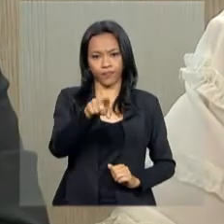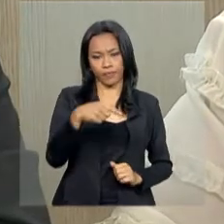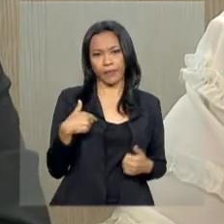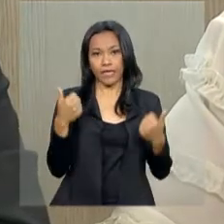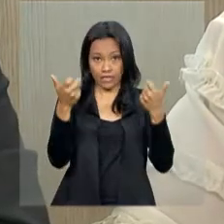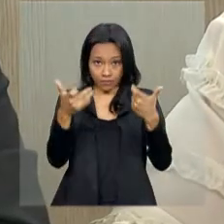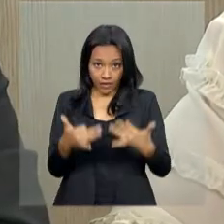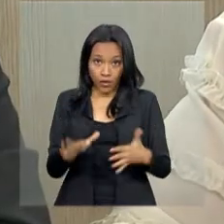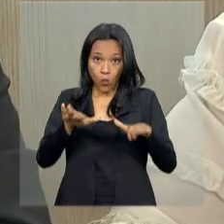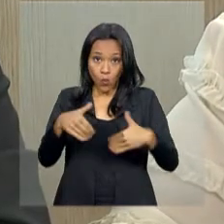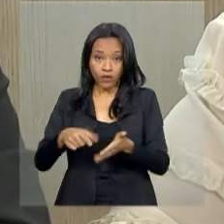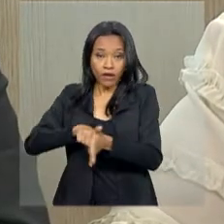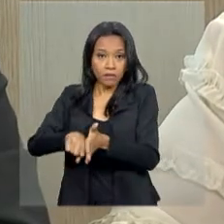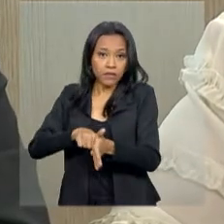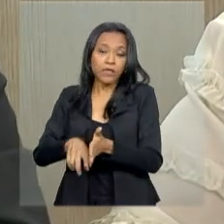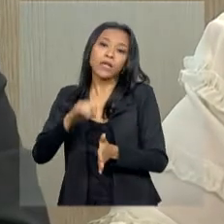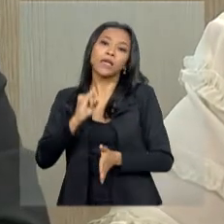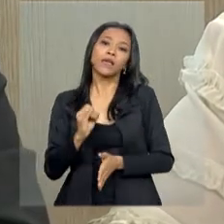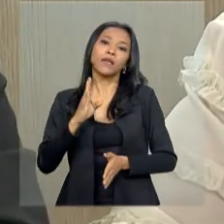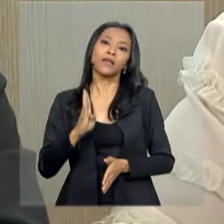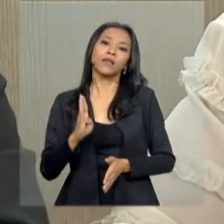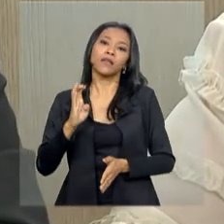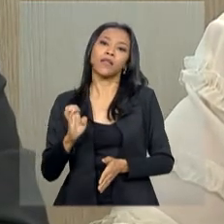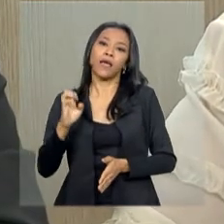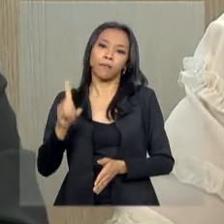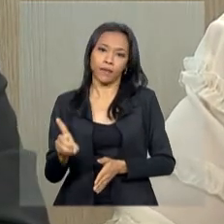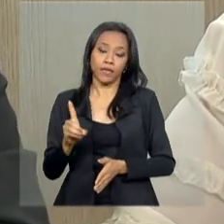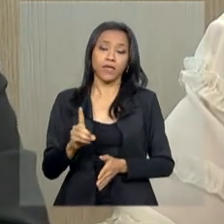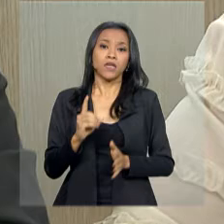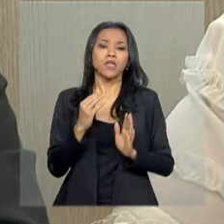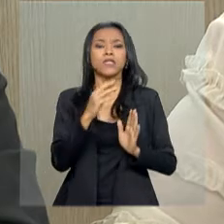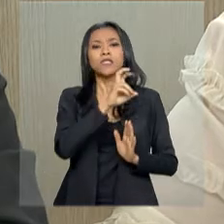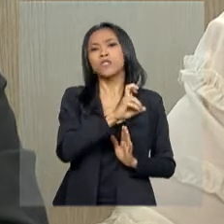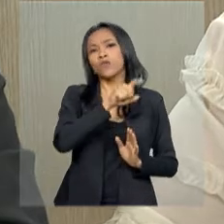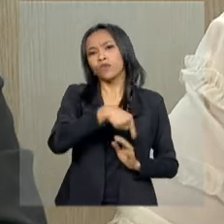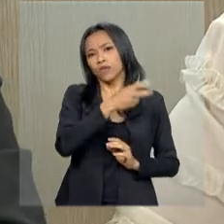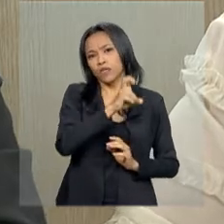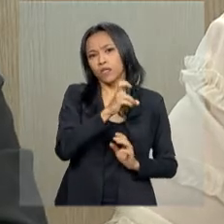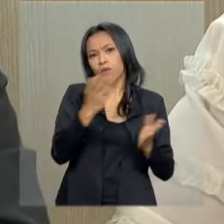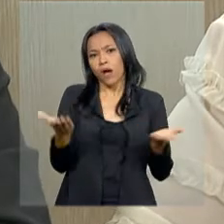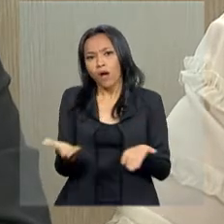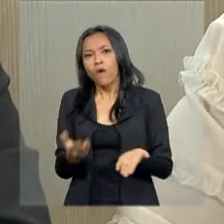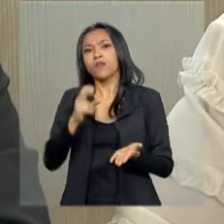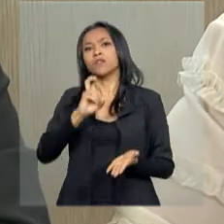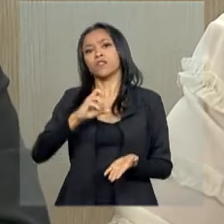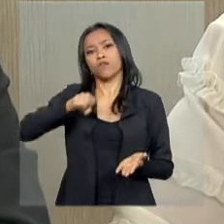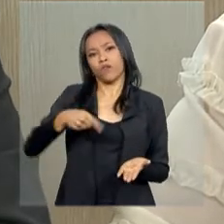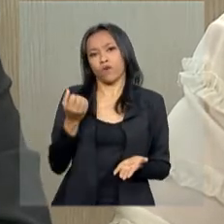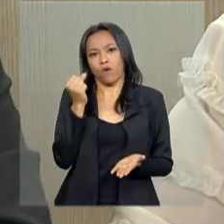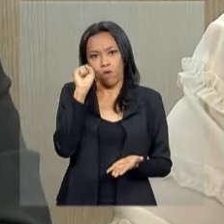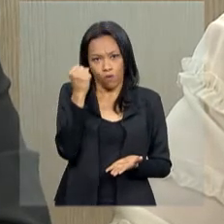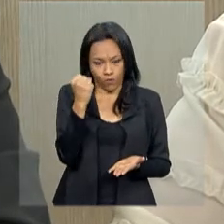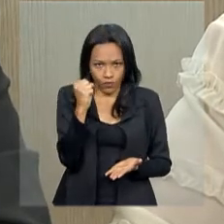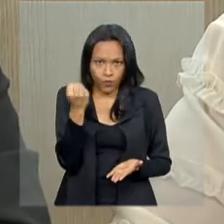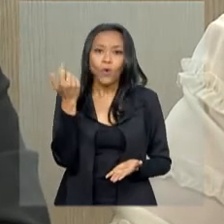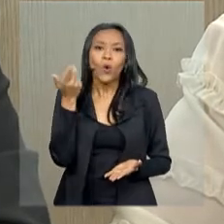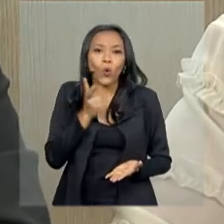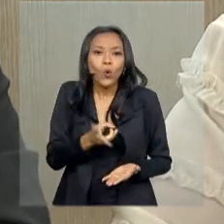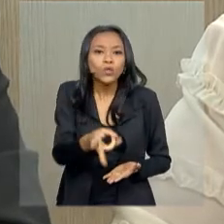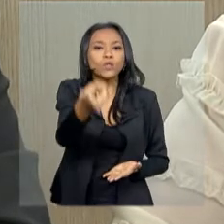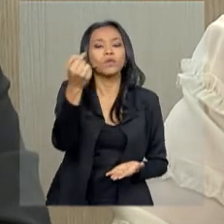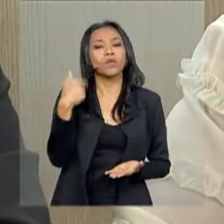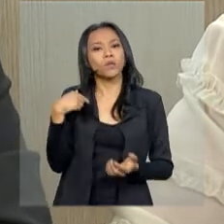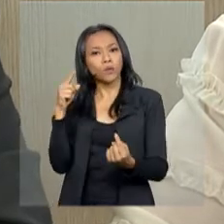faz o IDEB, nós saltamos então em 2015 de 5,5 para 5,8, continuando a cumprir a meta